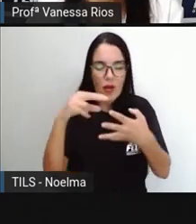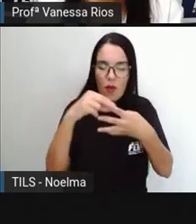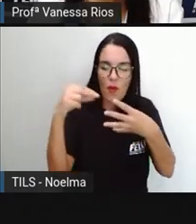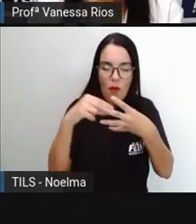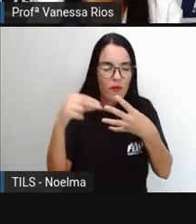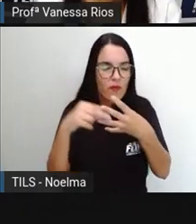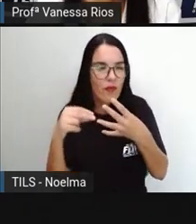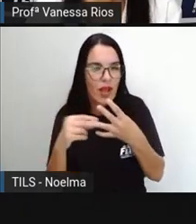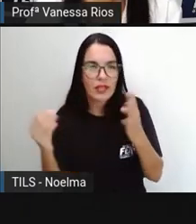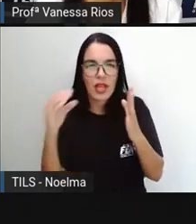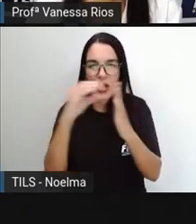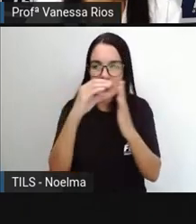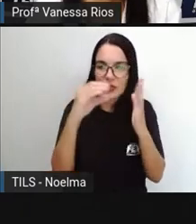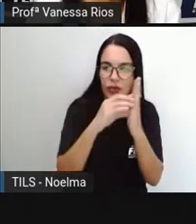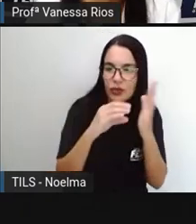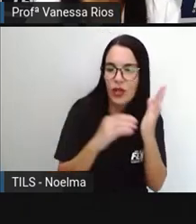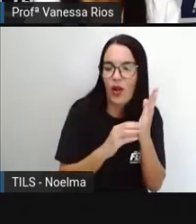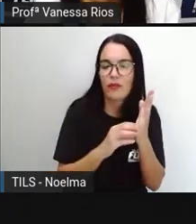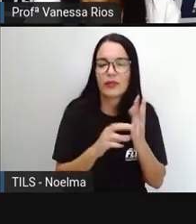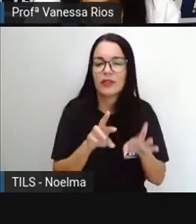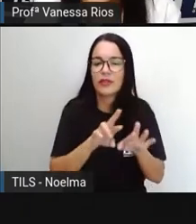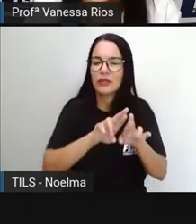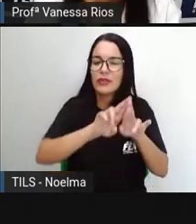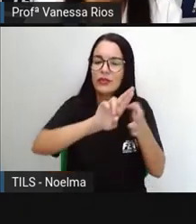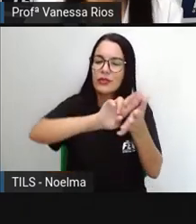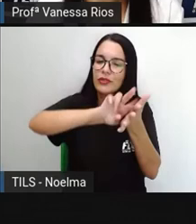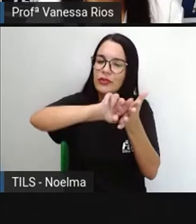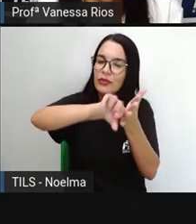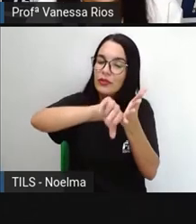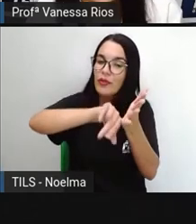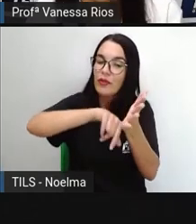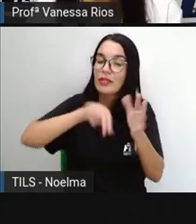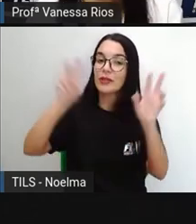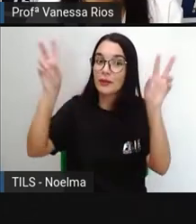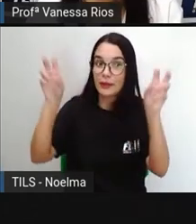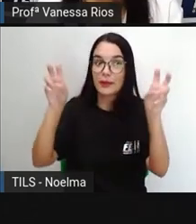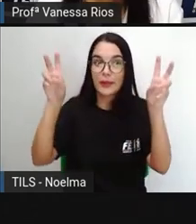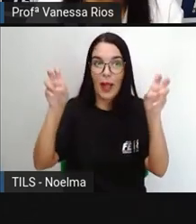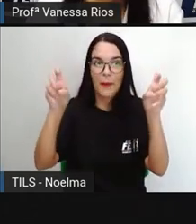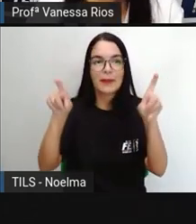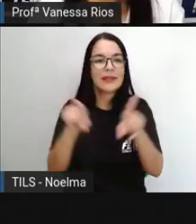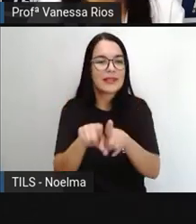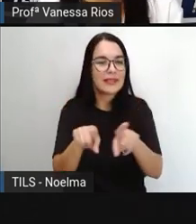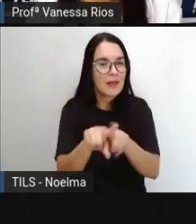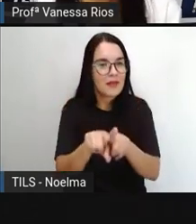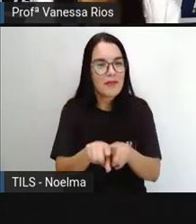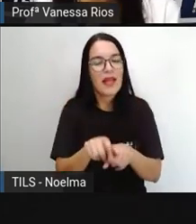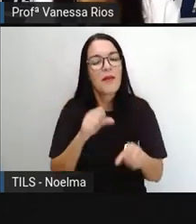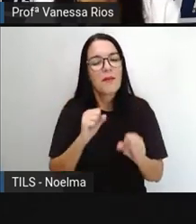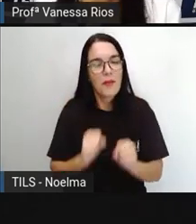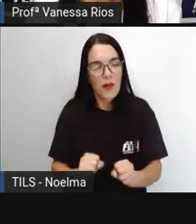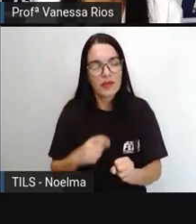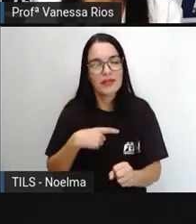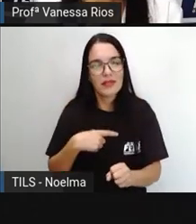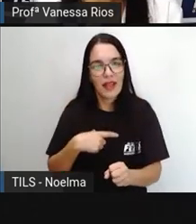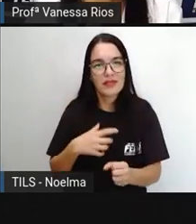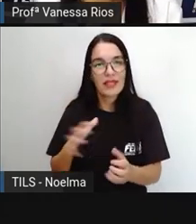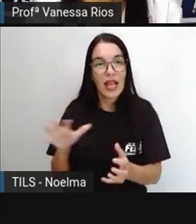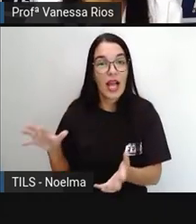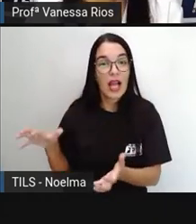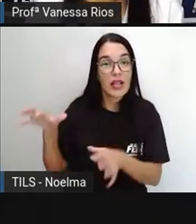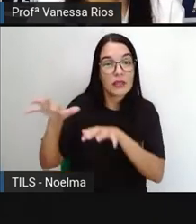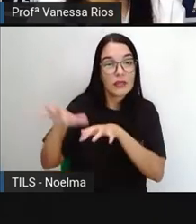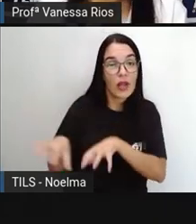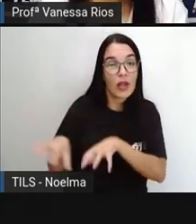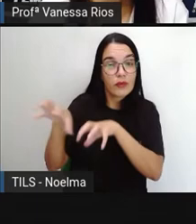suas estrofes, diversos assuntos, inclusive assuntos que fazem parte das